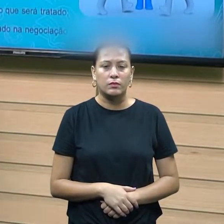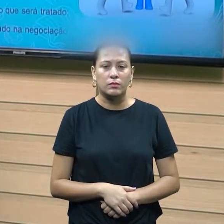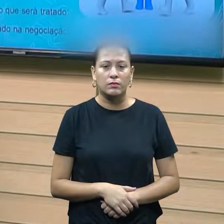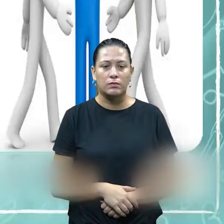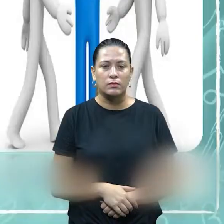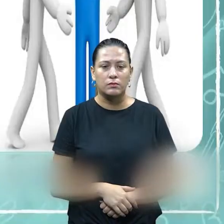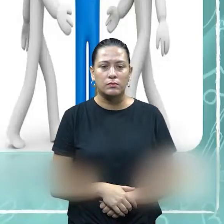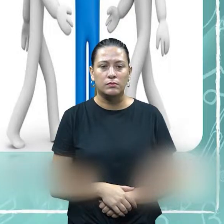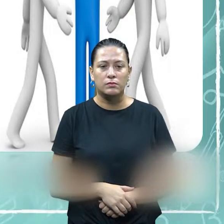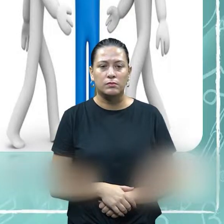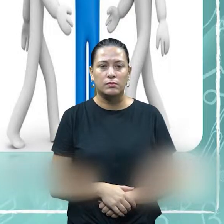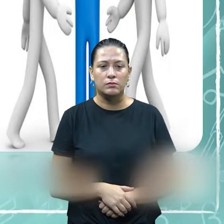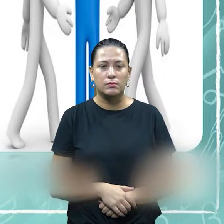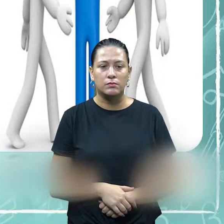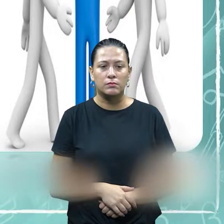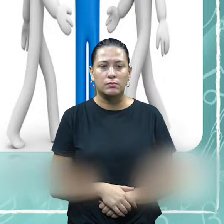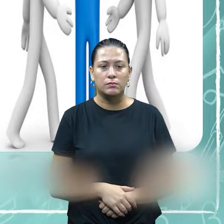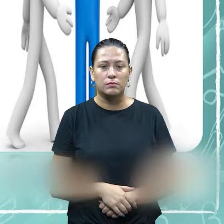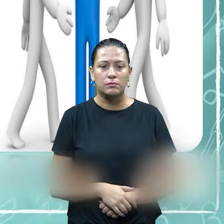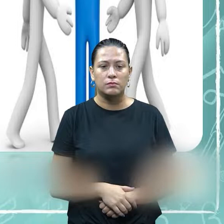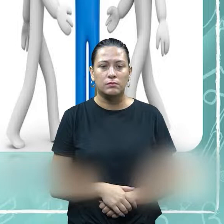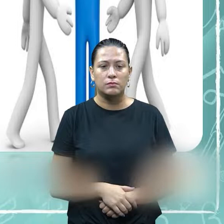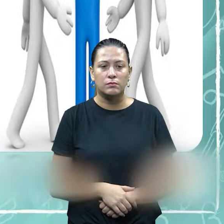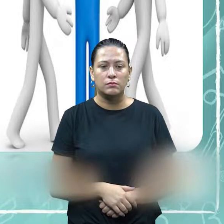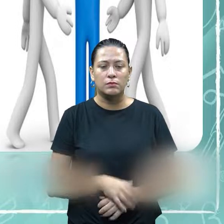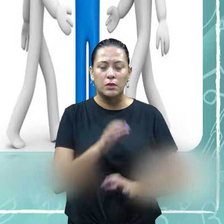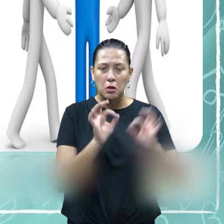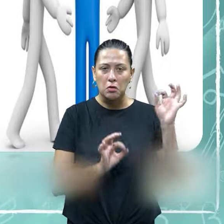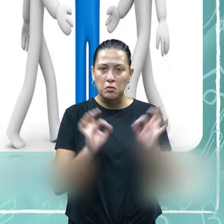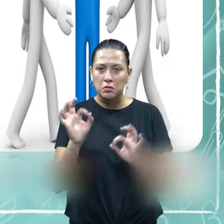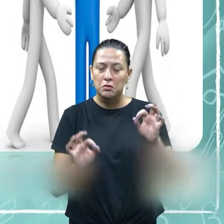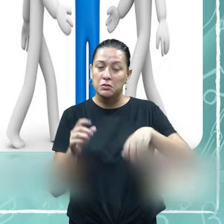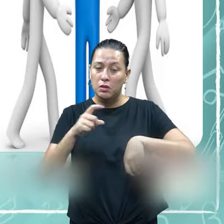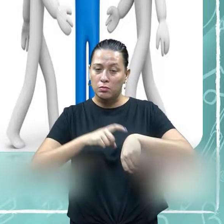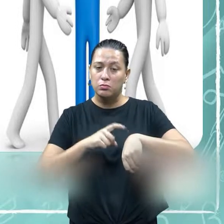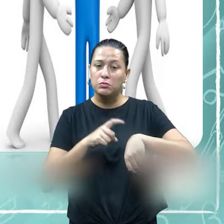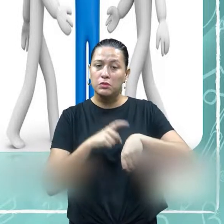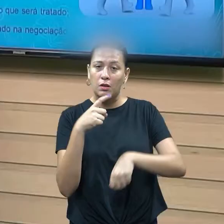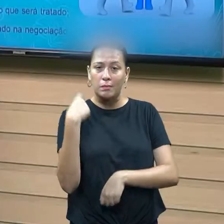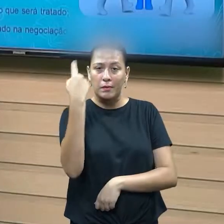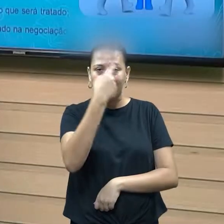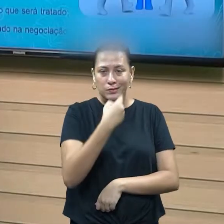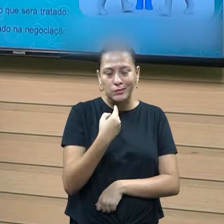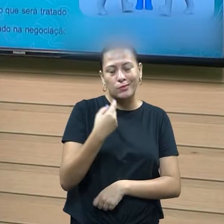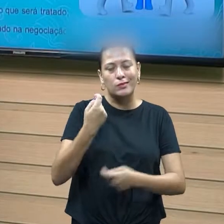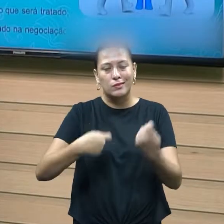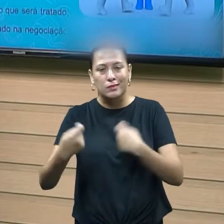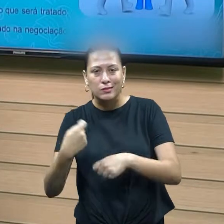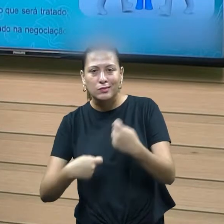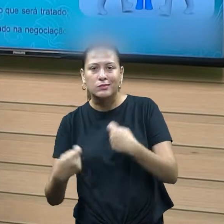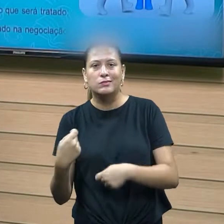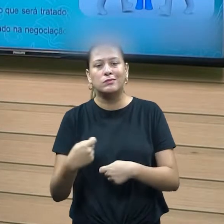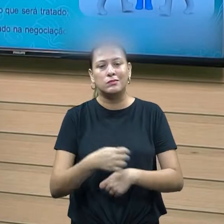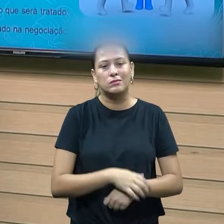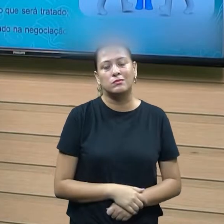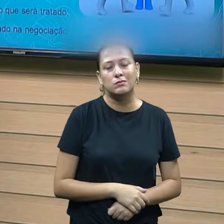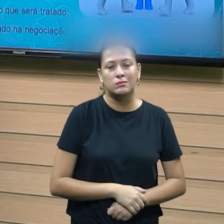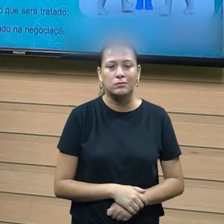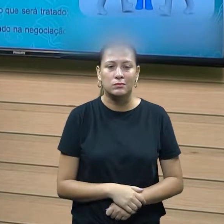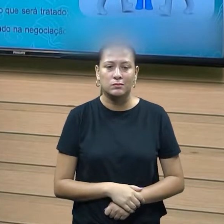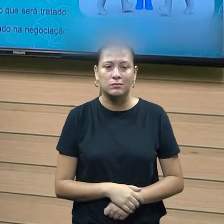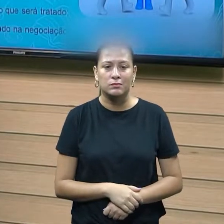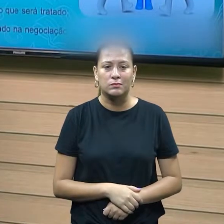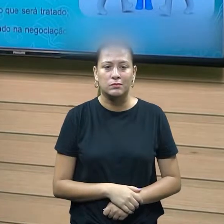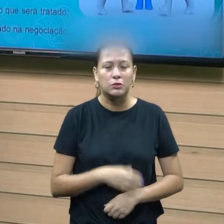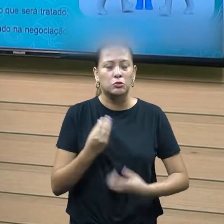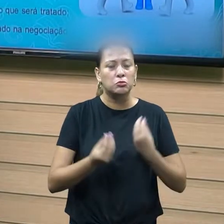diminuir isso. Outra coisa é gerenciar o tempo da negociação. Isso ela colocou bem lá nessa questão do movimento, né. A